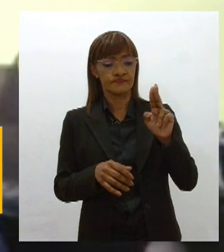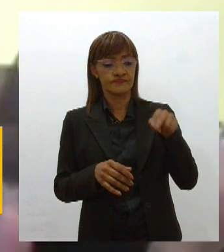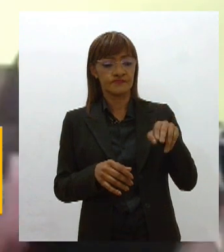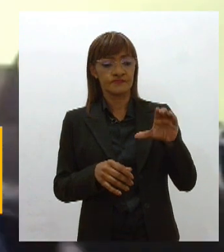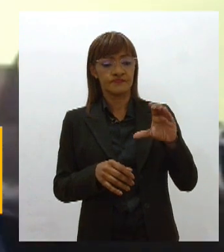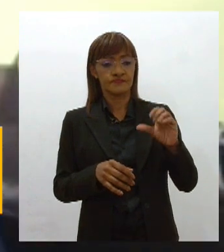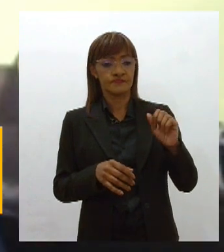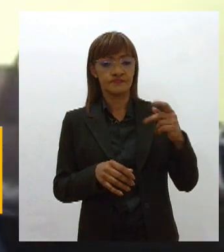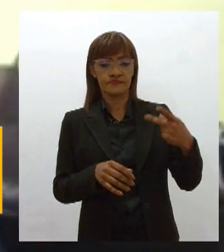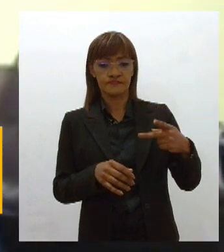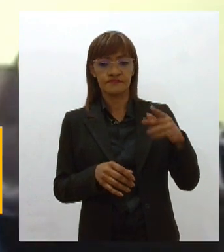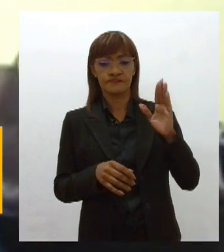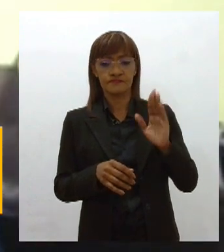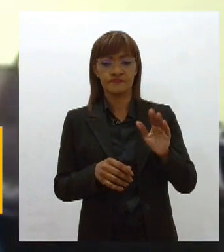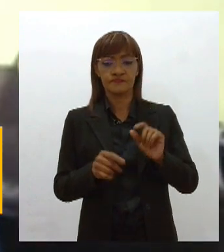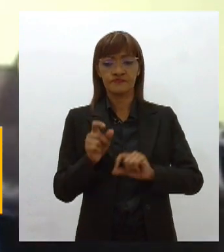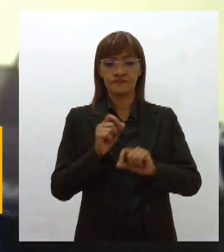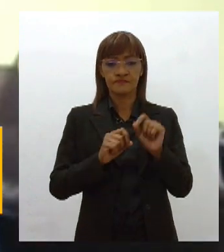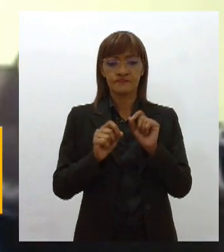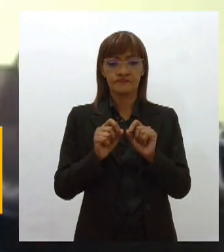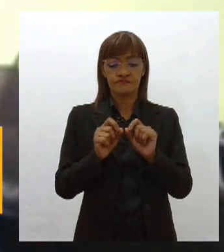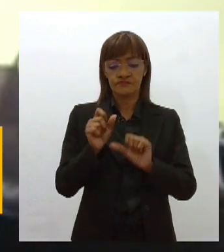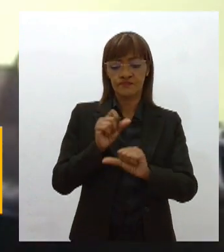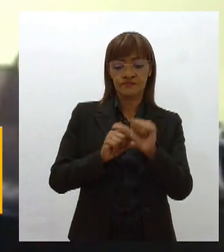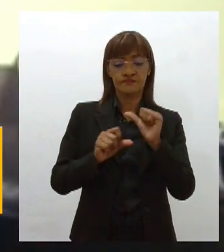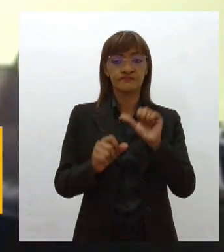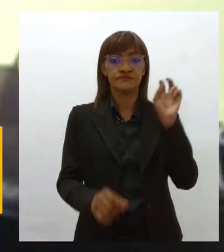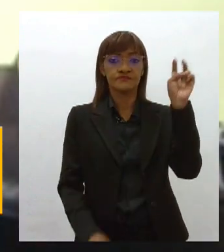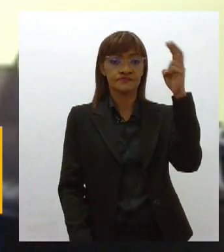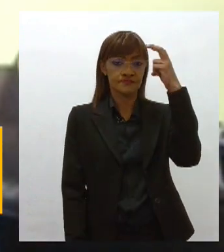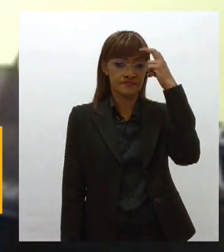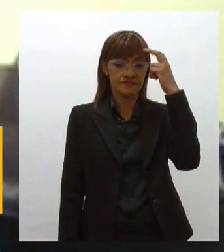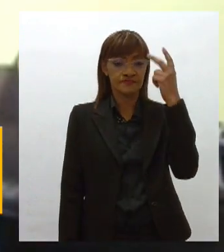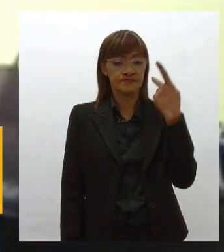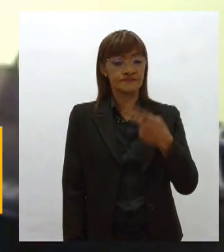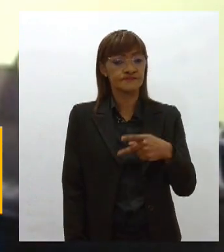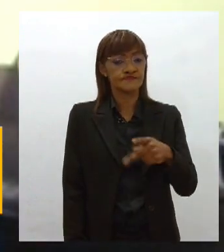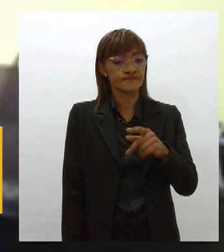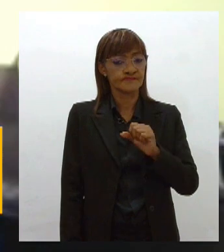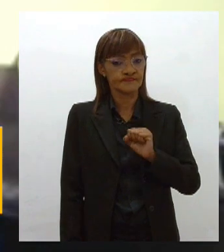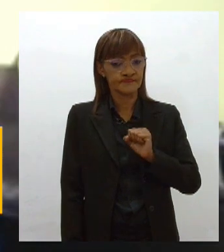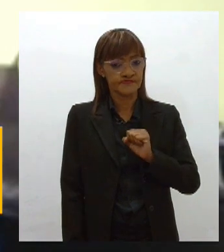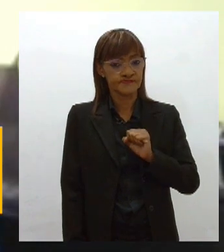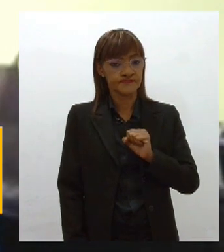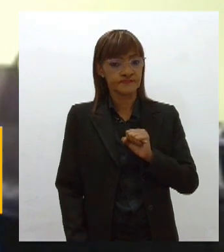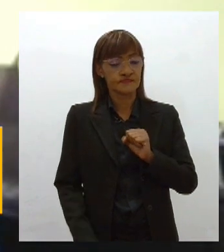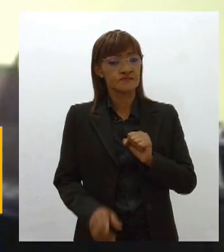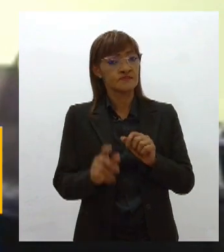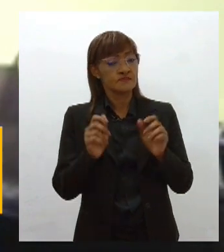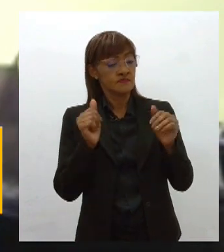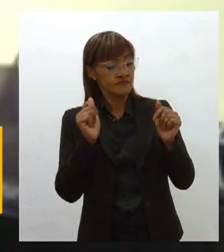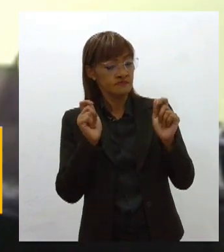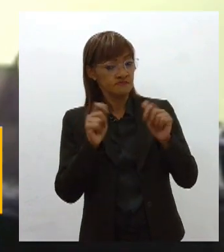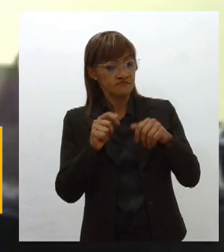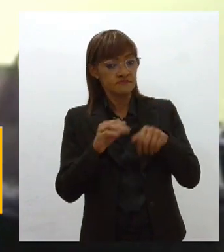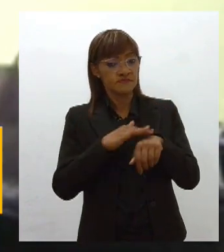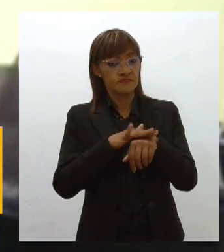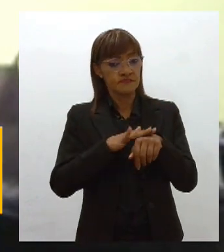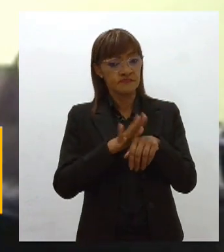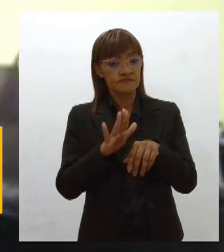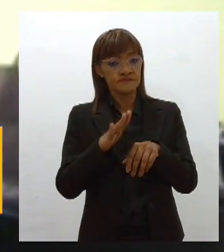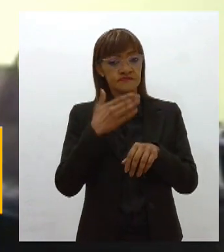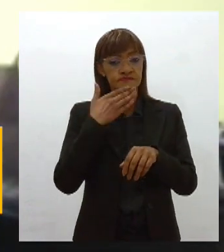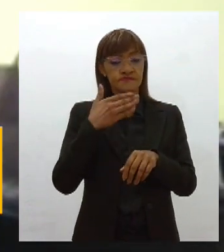uma virada de página na história da cultura do Sergipe. Ele disse que dentro das possibilidades, quando melhorasse a